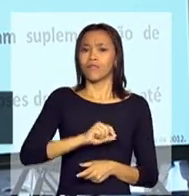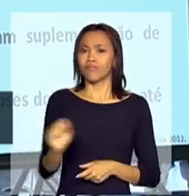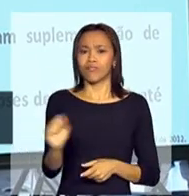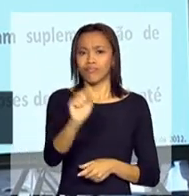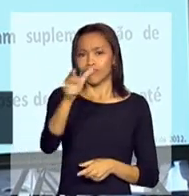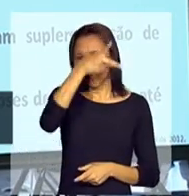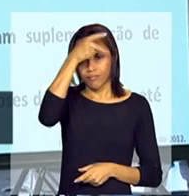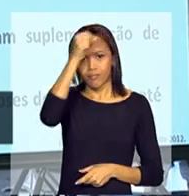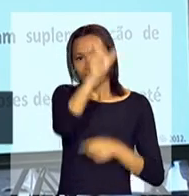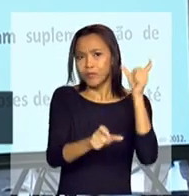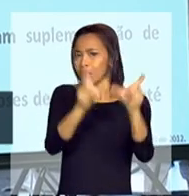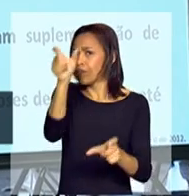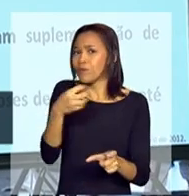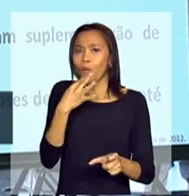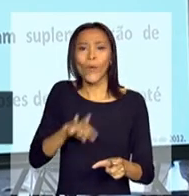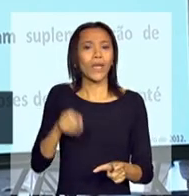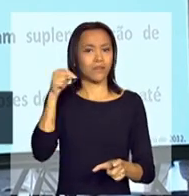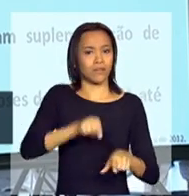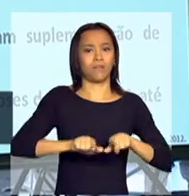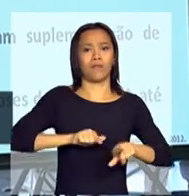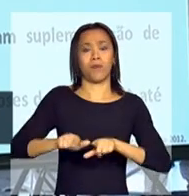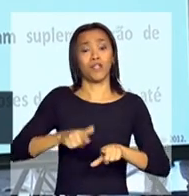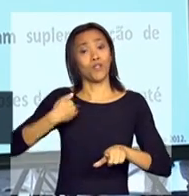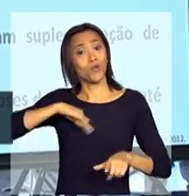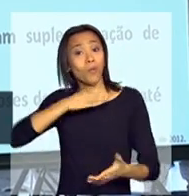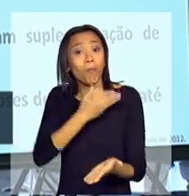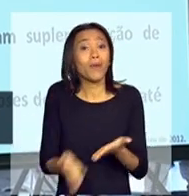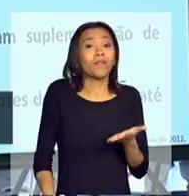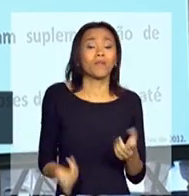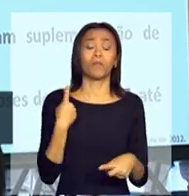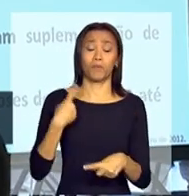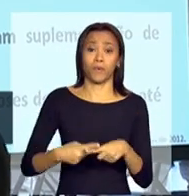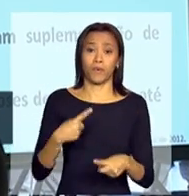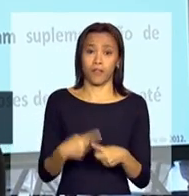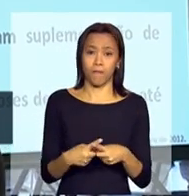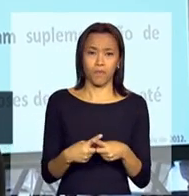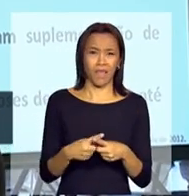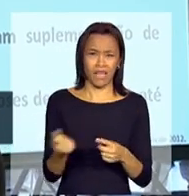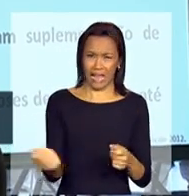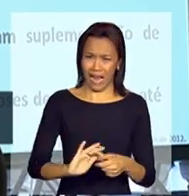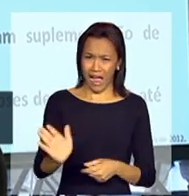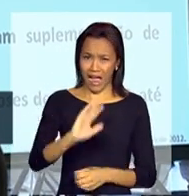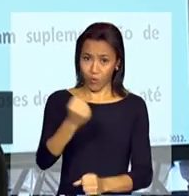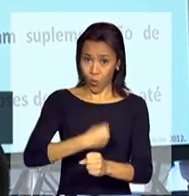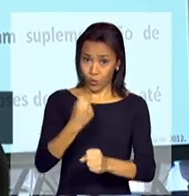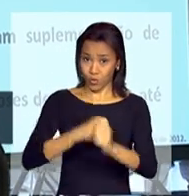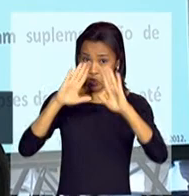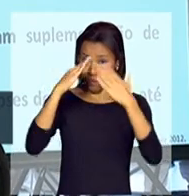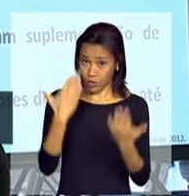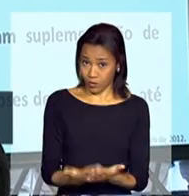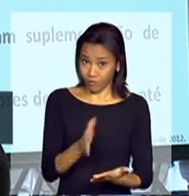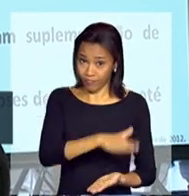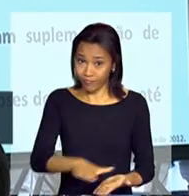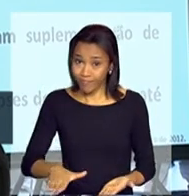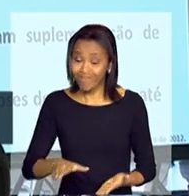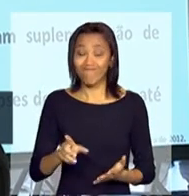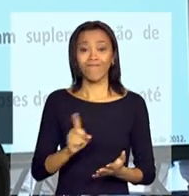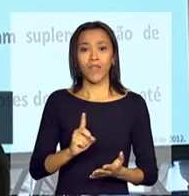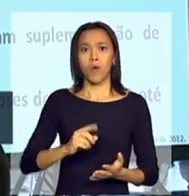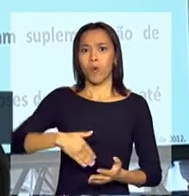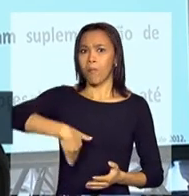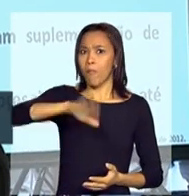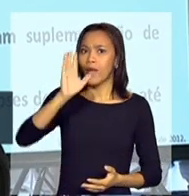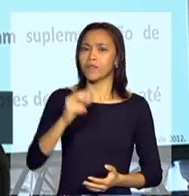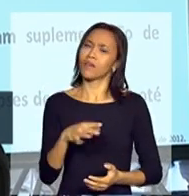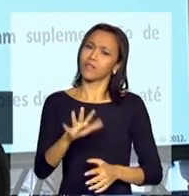nós estamos perdendo uma oportunidade, que é o quê? O mais caro não é construir uma creche. O mais difícil é construir, porque você leva